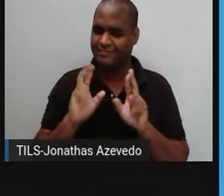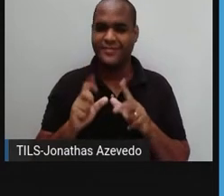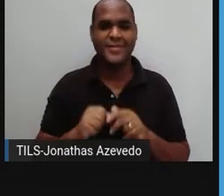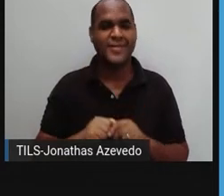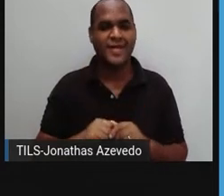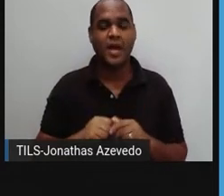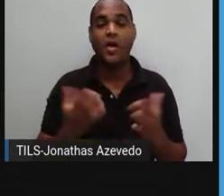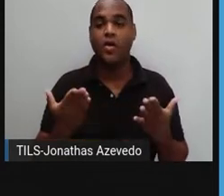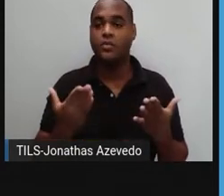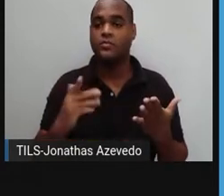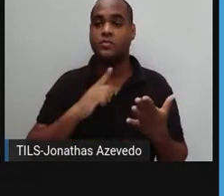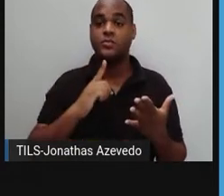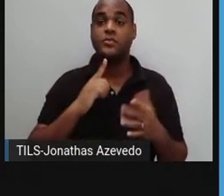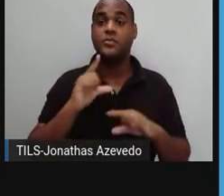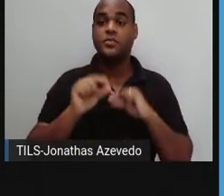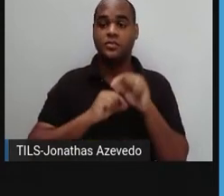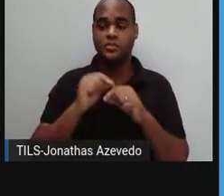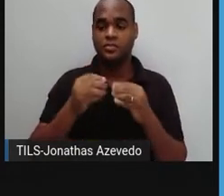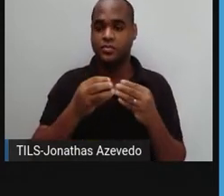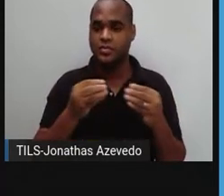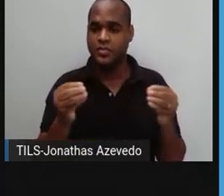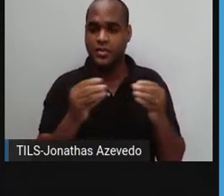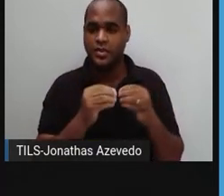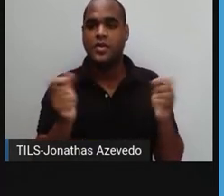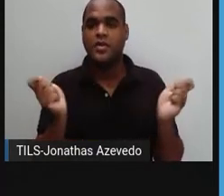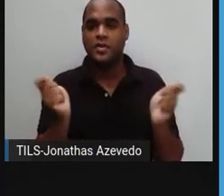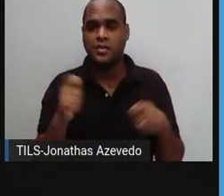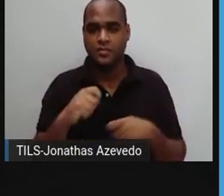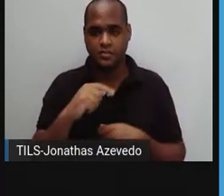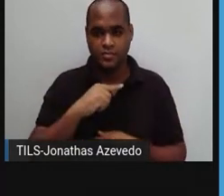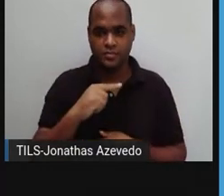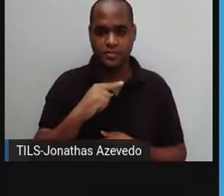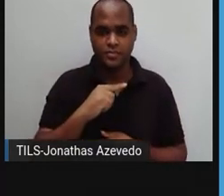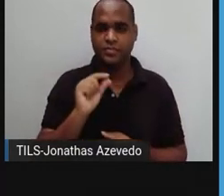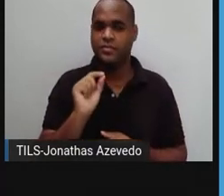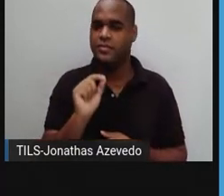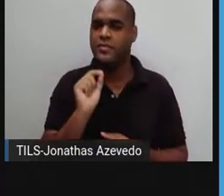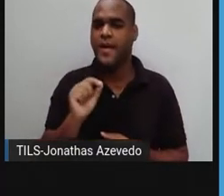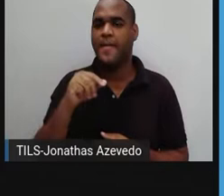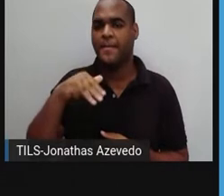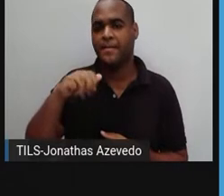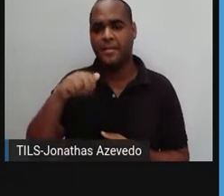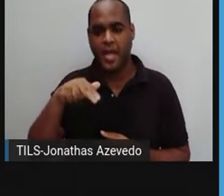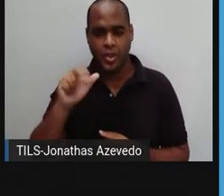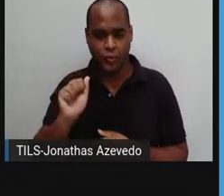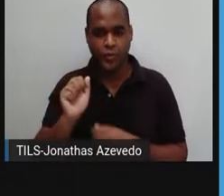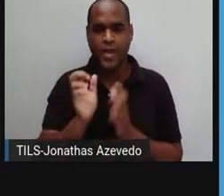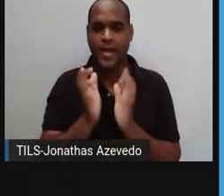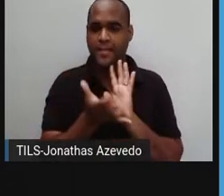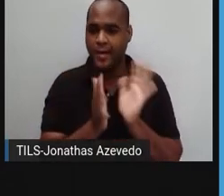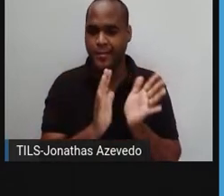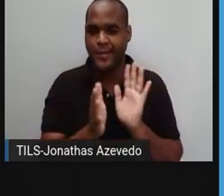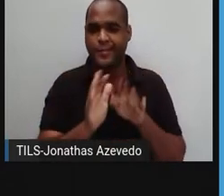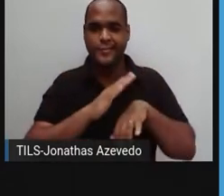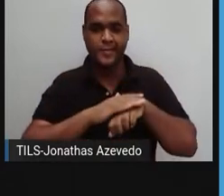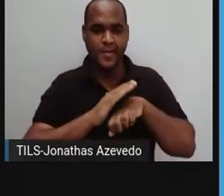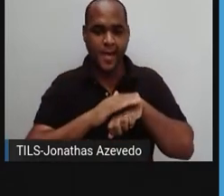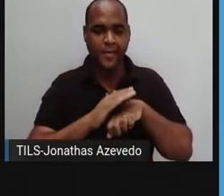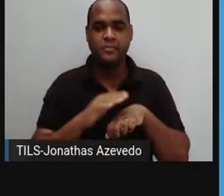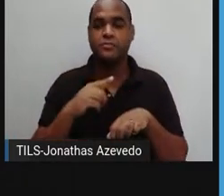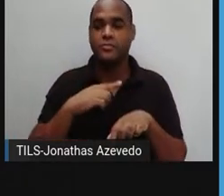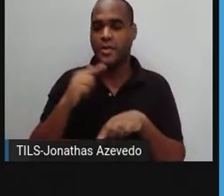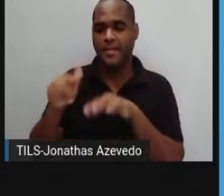tem material, os materiais naturais, eles podem ser manufaturados ou não manufaturados. Os não